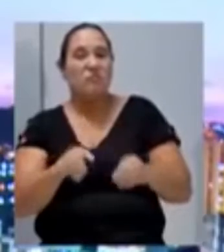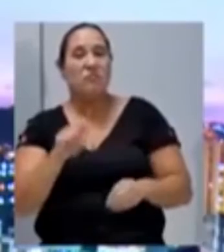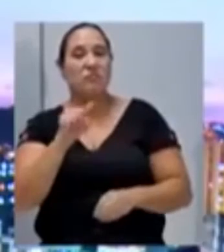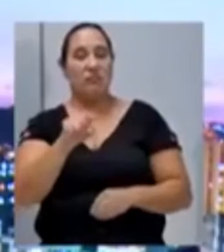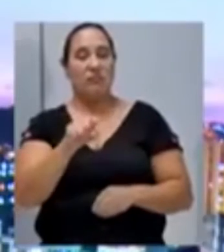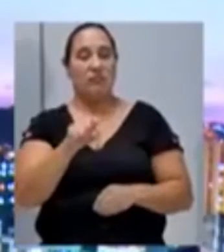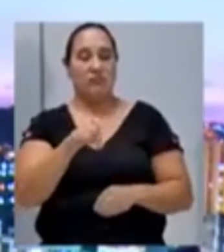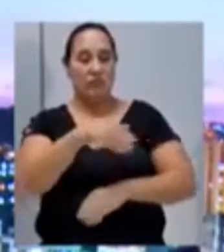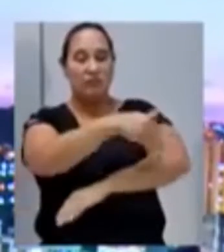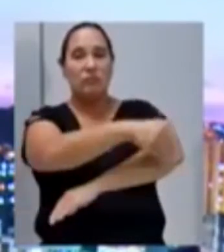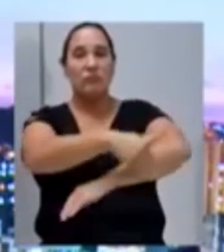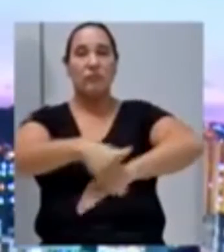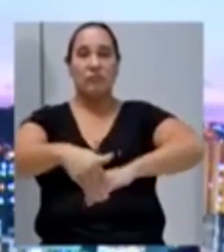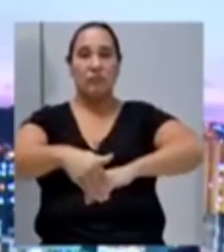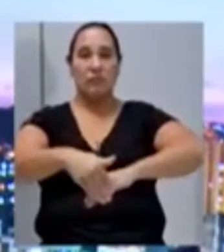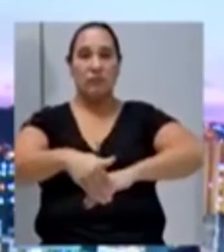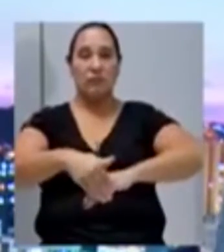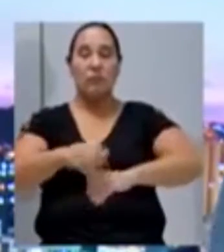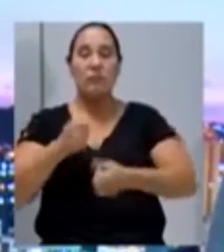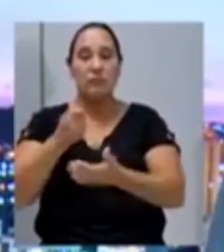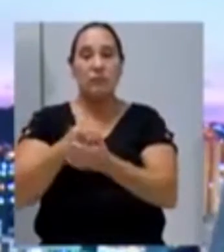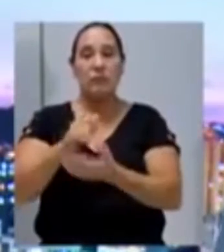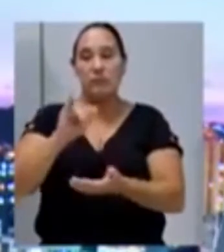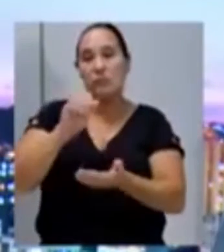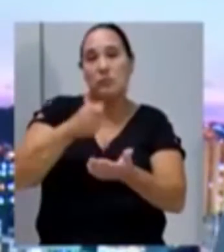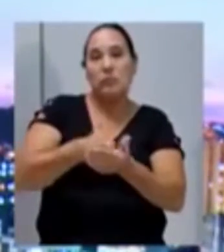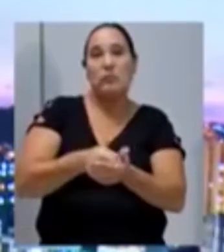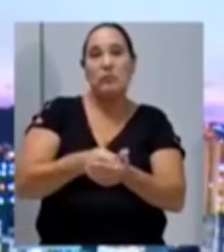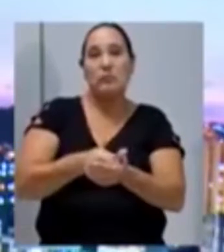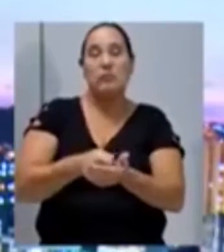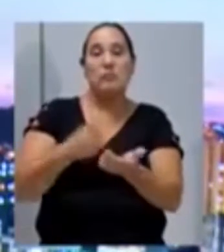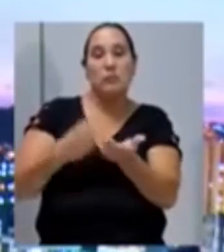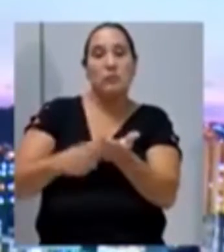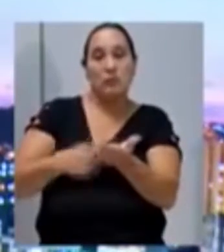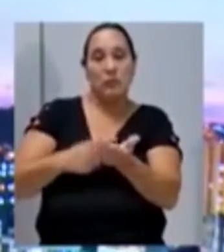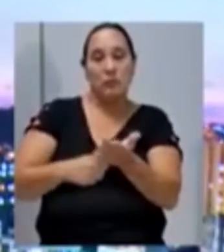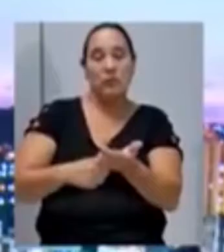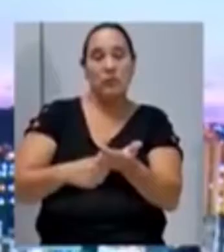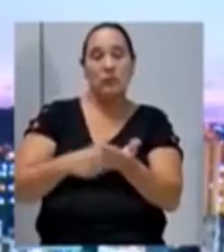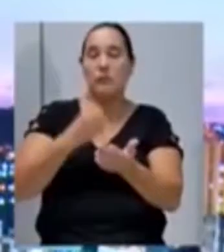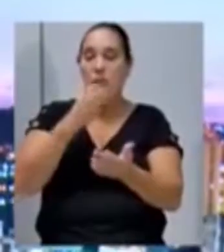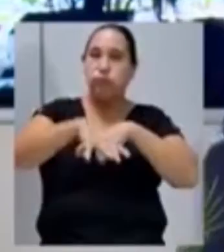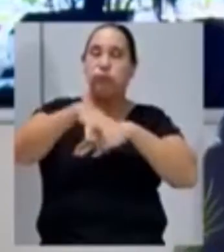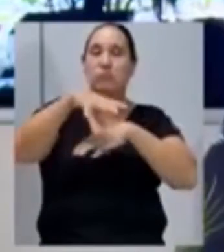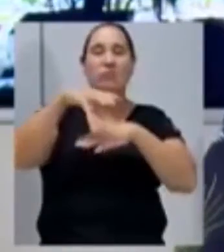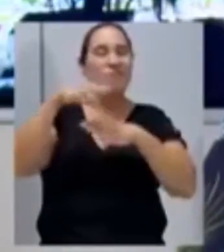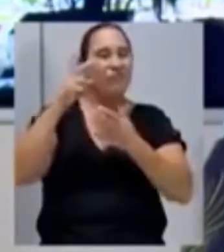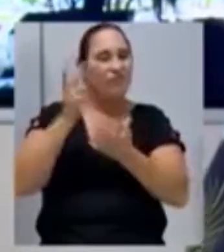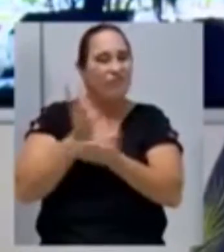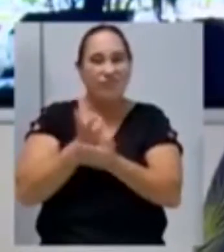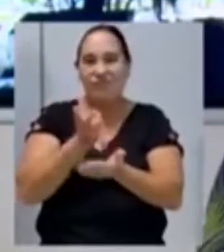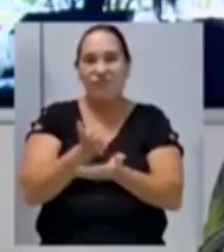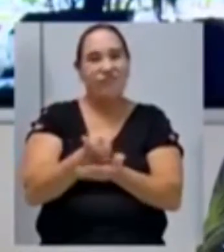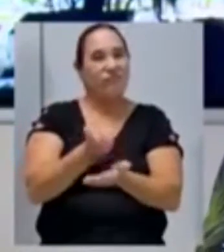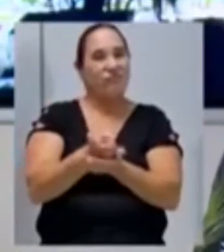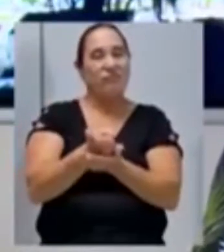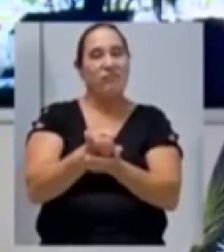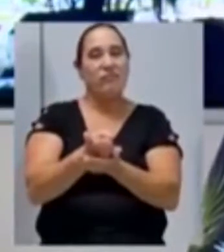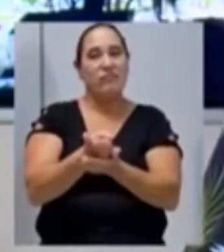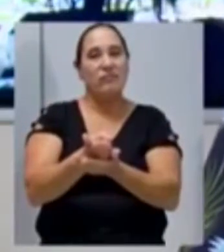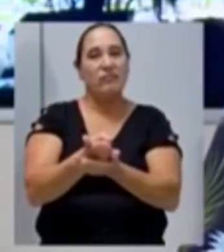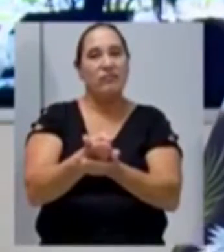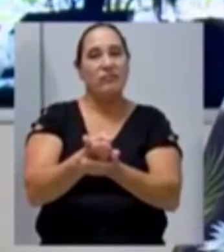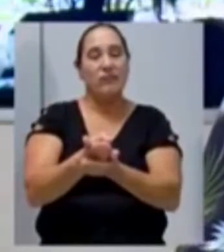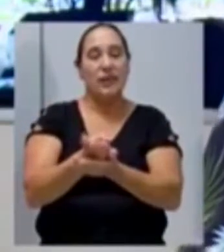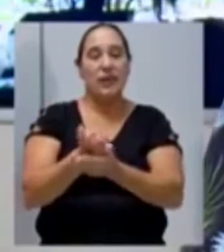Moradores dos bairros Leandro e Nossa Senhora de Lourdes usaram a tribuna na Câmara de Vereadores de Xancherê para chamar a atenção quanto aos